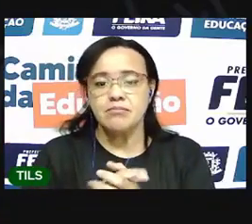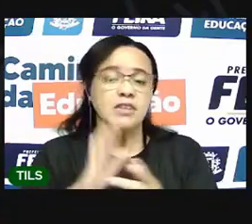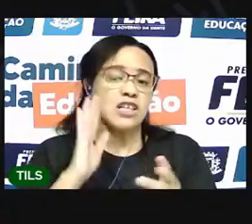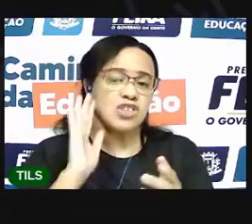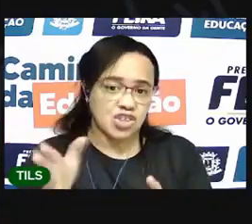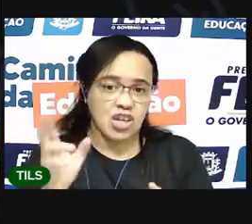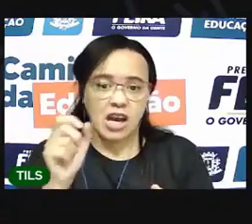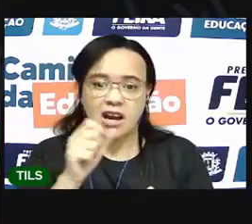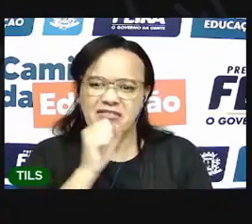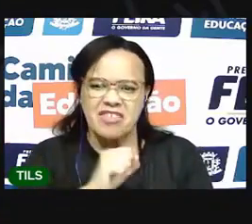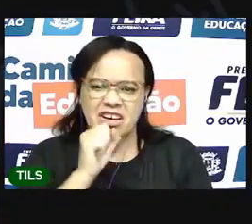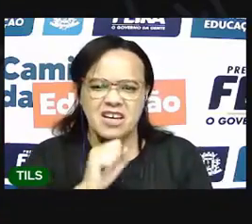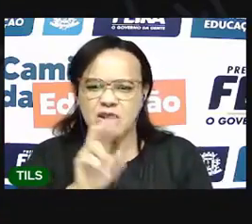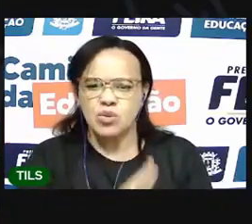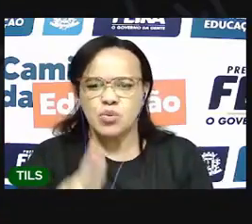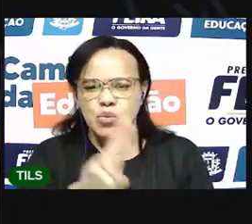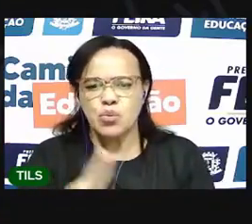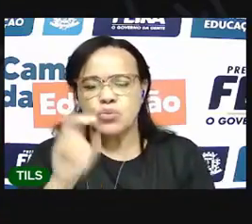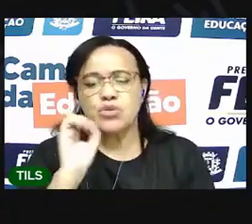tá bom?